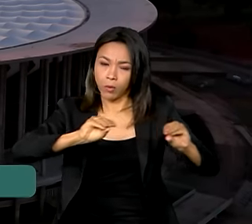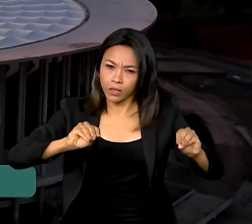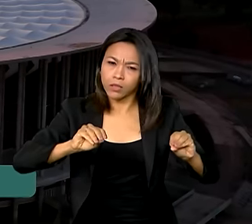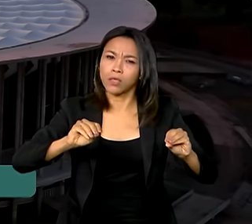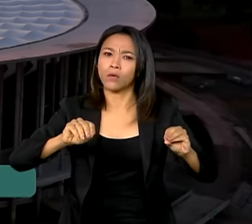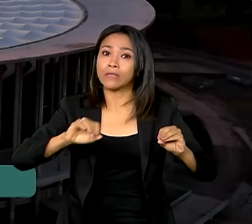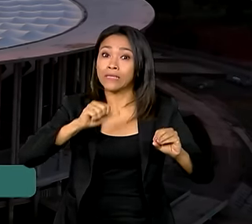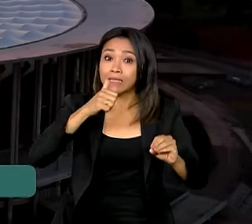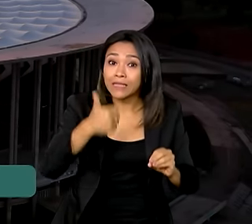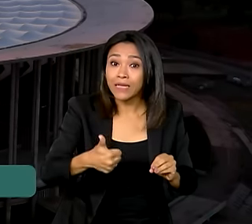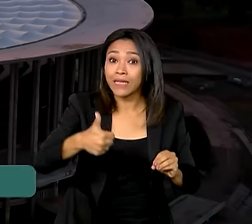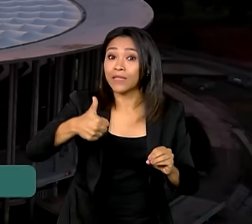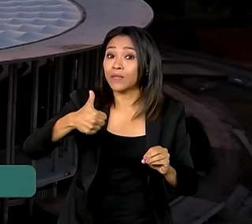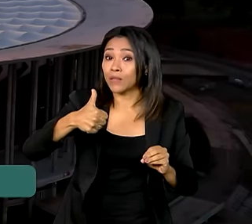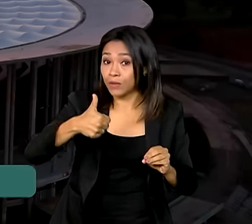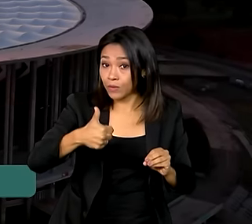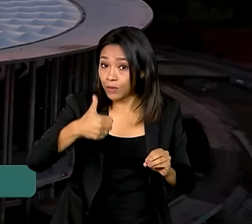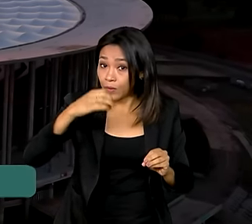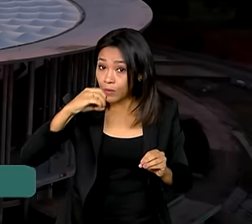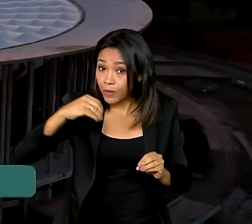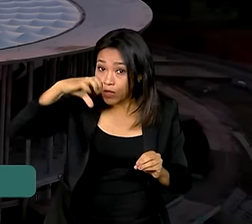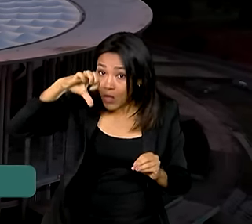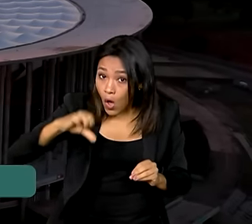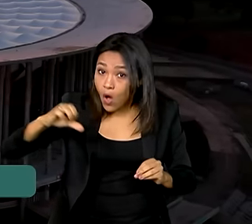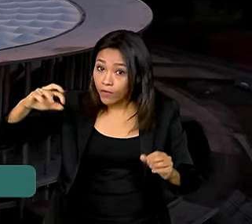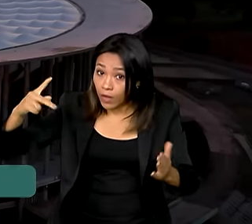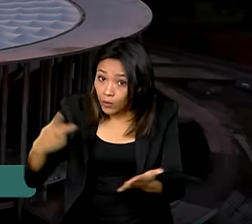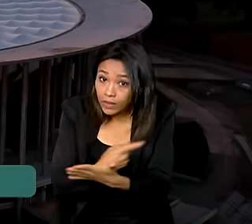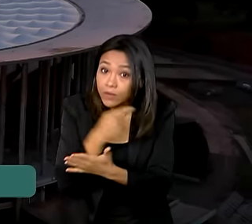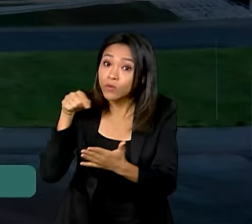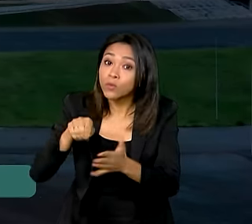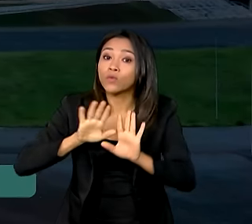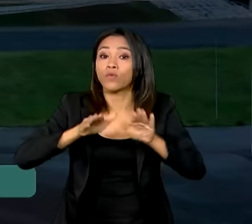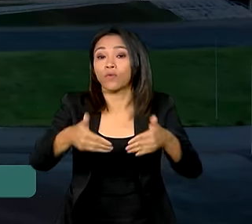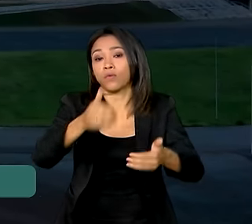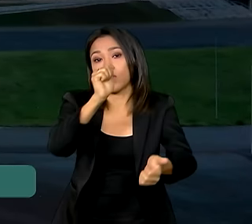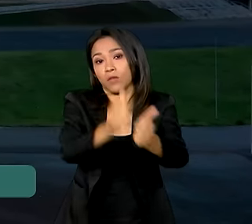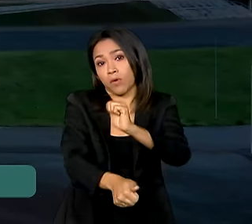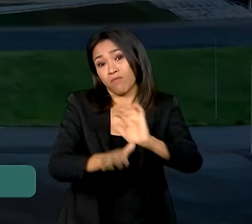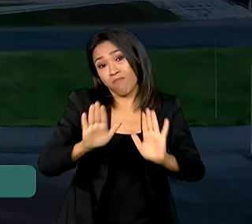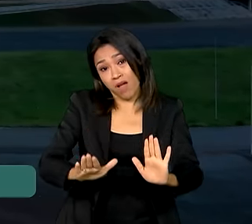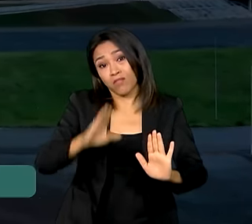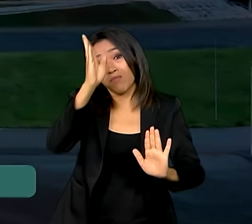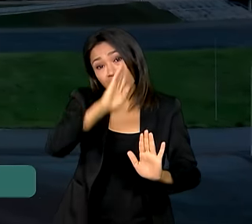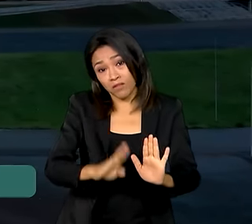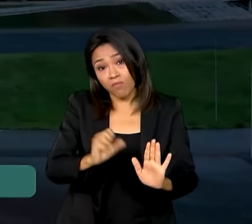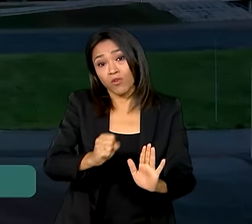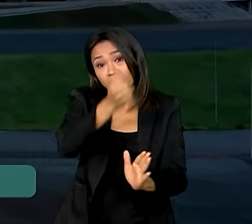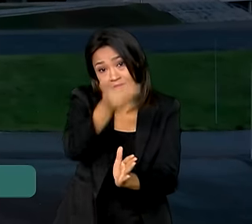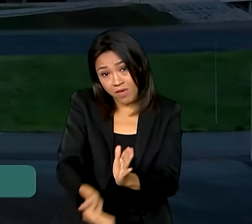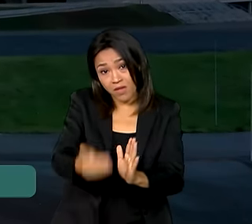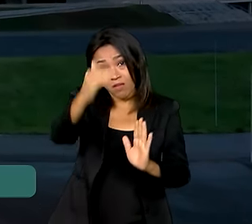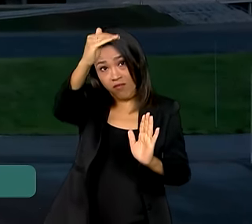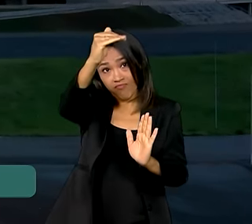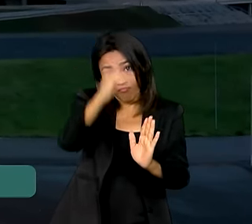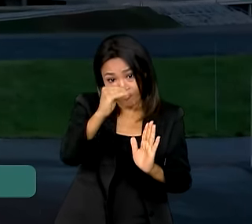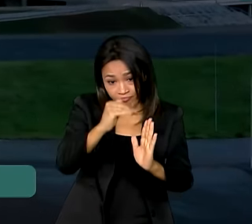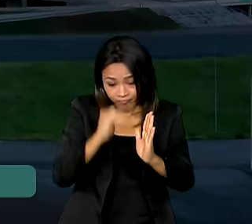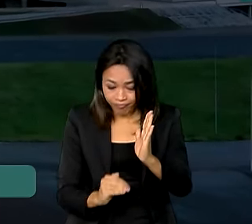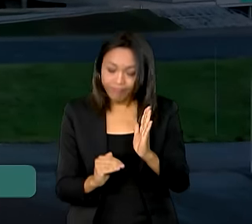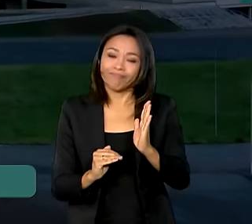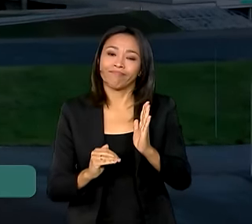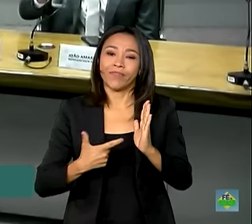109 casos, todas relacionadas ao futebol. Mas o país pode perder essa posição em